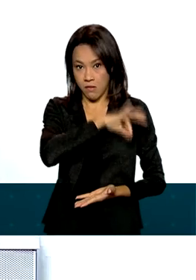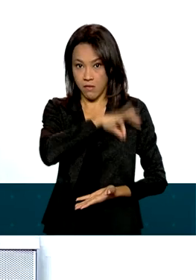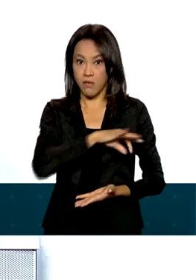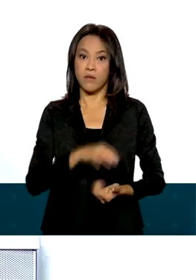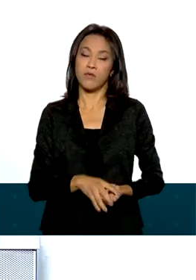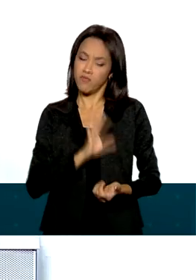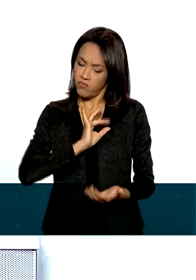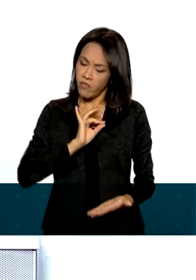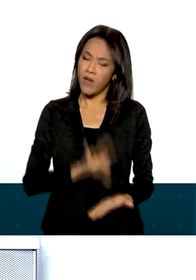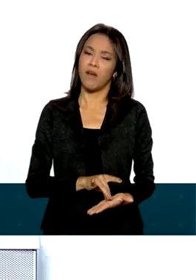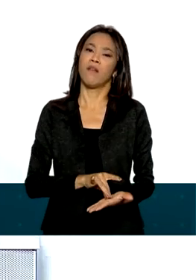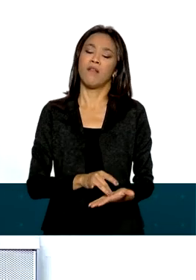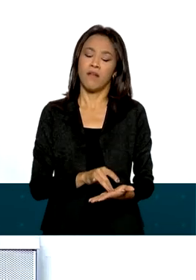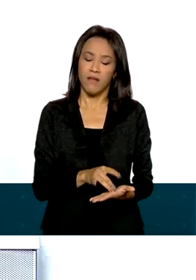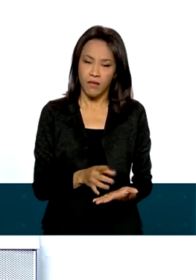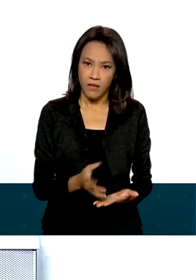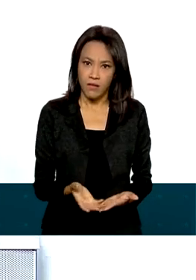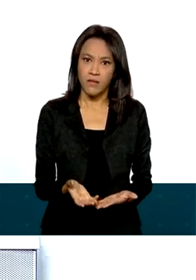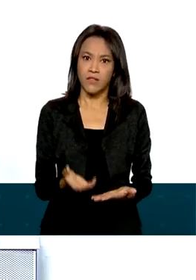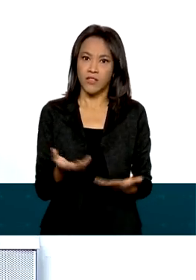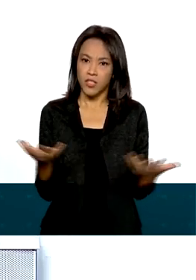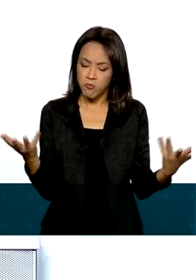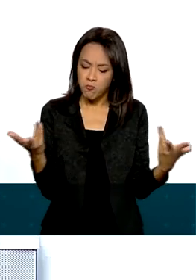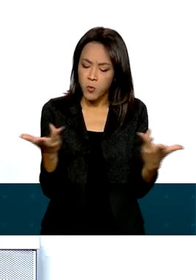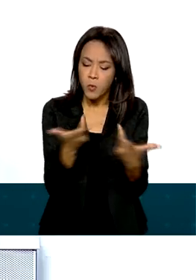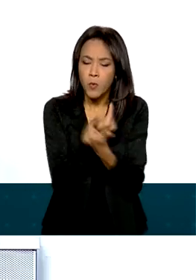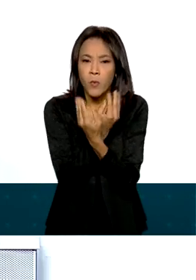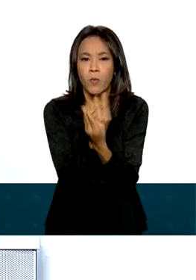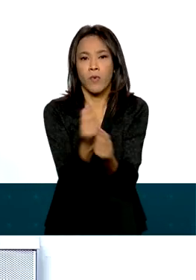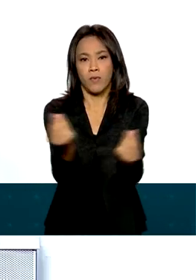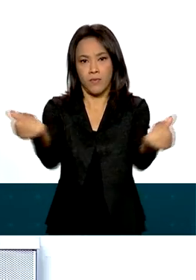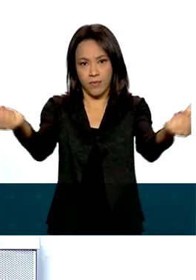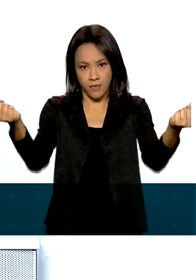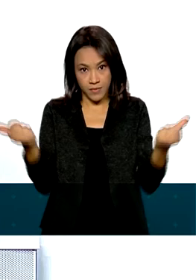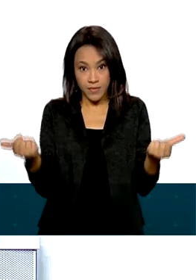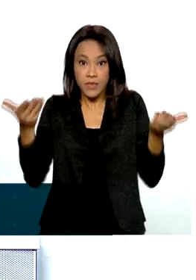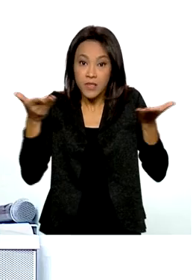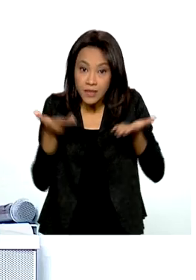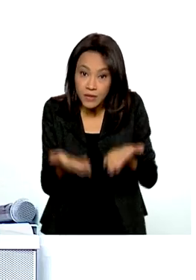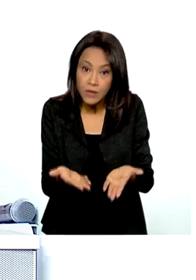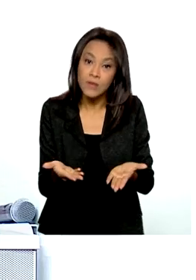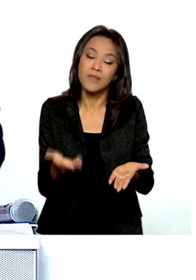verdadeira, de uma forma efetiva. E isso realmente, senhores, é impressionante.